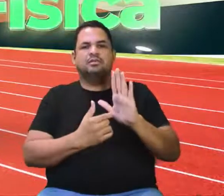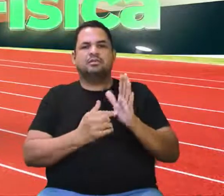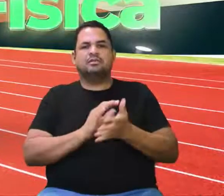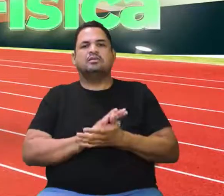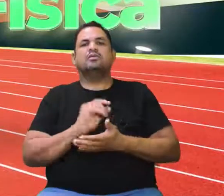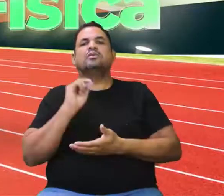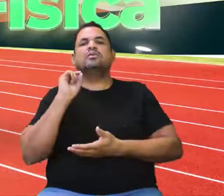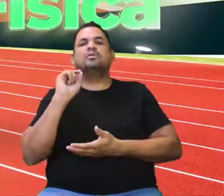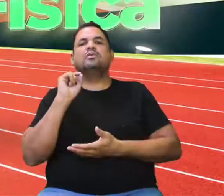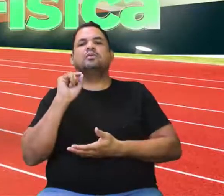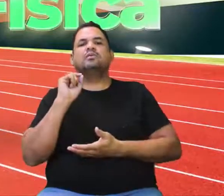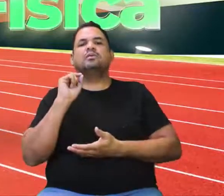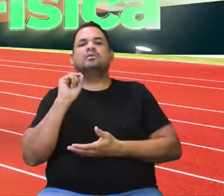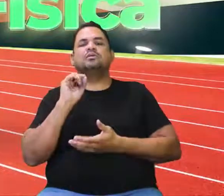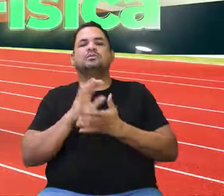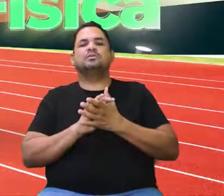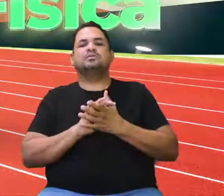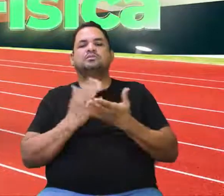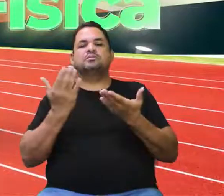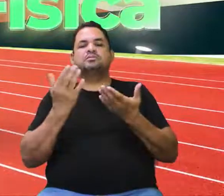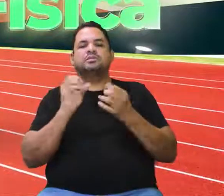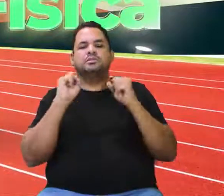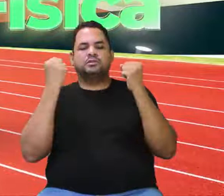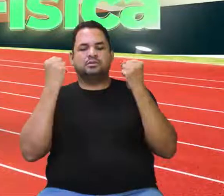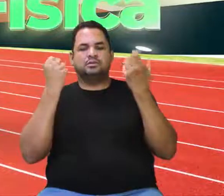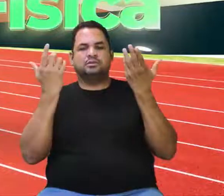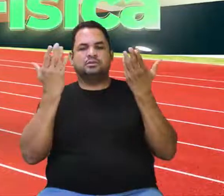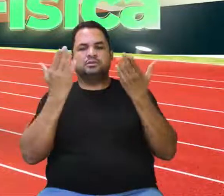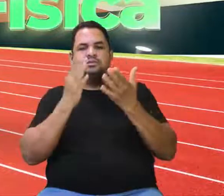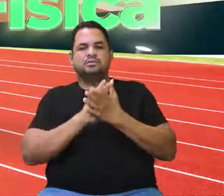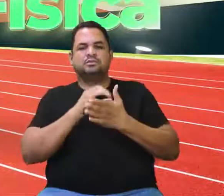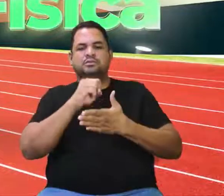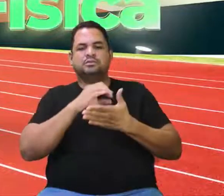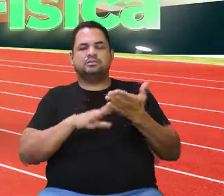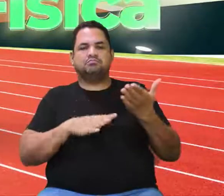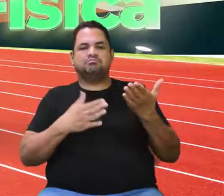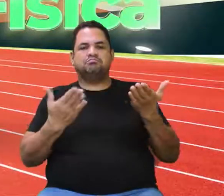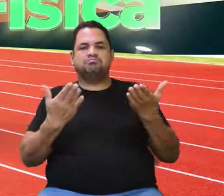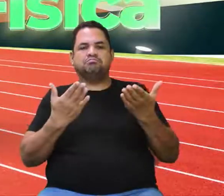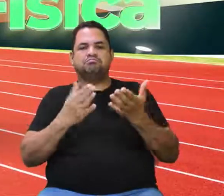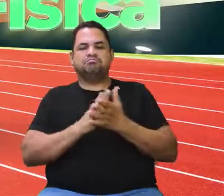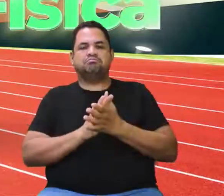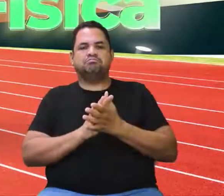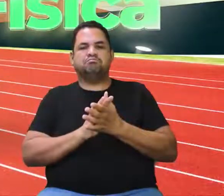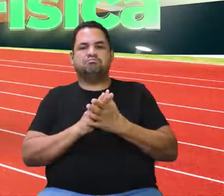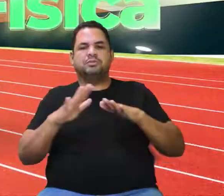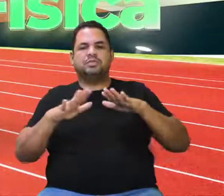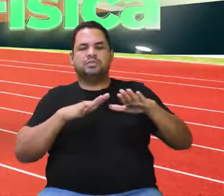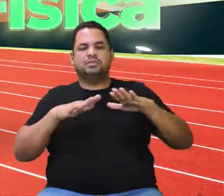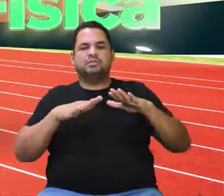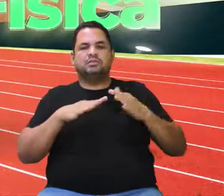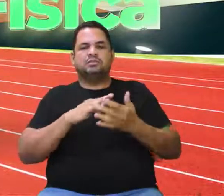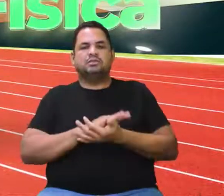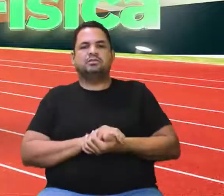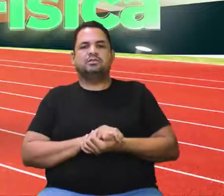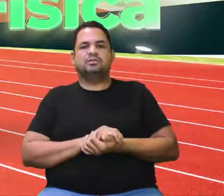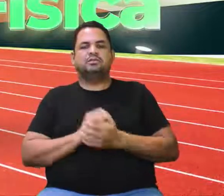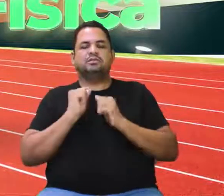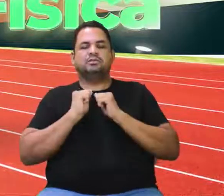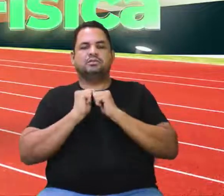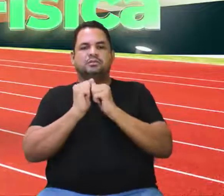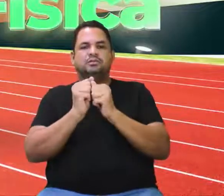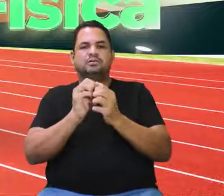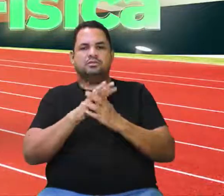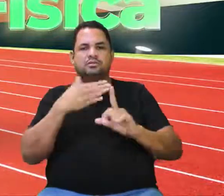o que seria a nossa atividade no momento mexe, assim, né, professora Iris? Sim, atividade bem interessante, né, prof? Isso, então acompanha